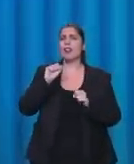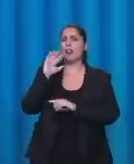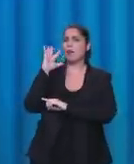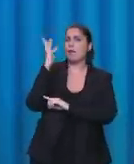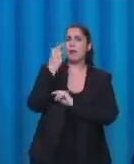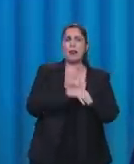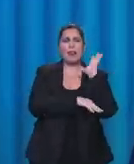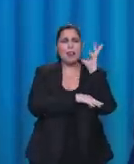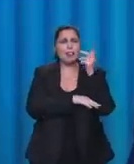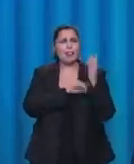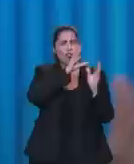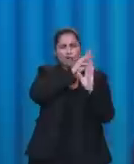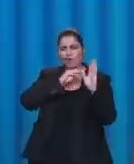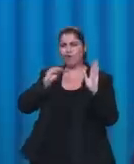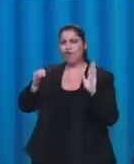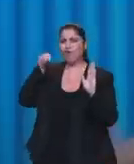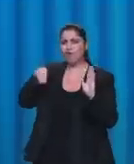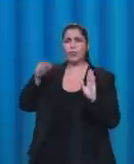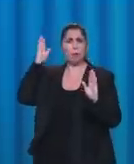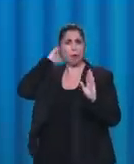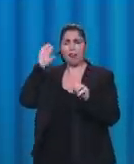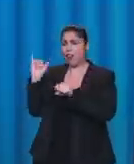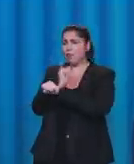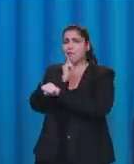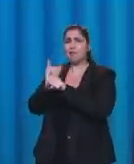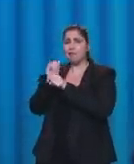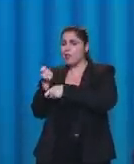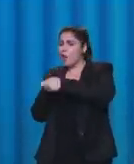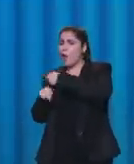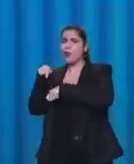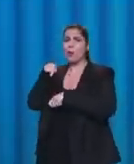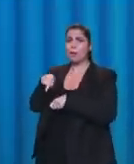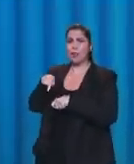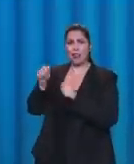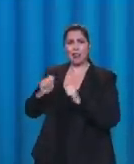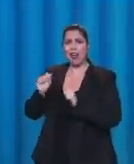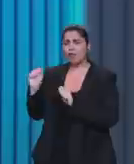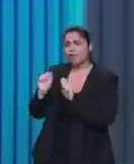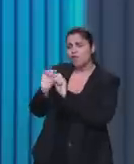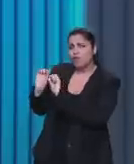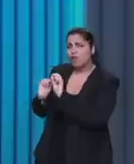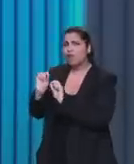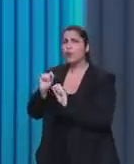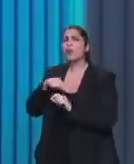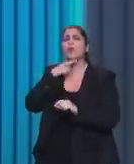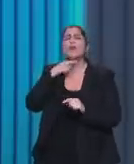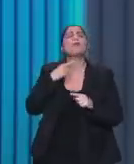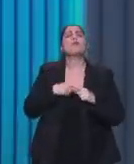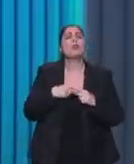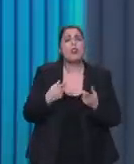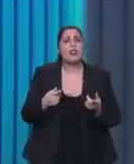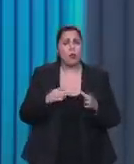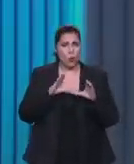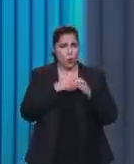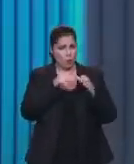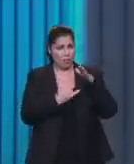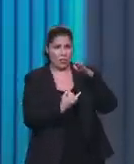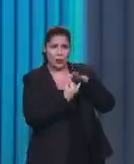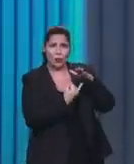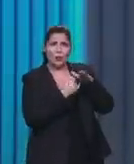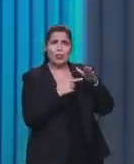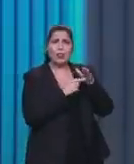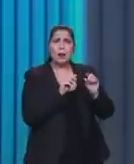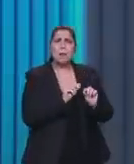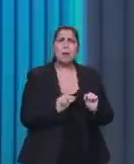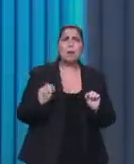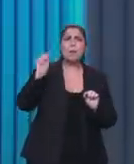alternativas econômicas. E por que essas alternativas econômicas não foram? Pergunta ao pessoal do IMPA, pergunta ao pessoal do Emílio Geldi, pergunta às universidades,